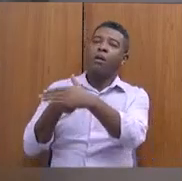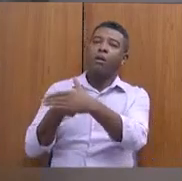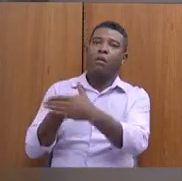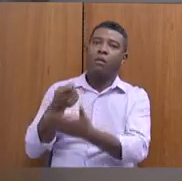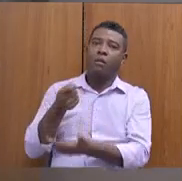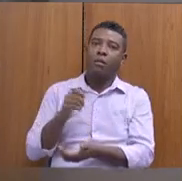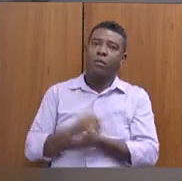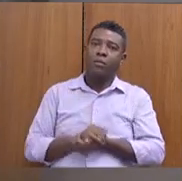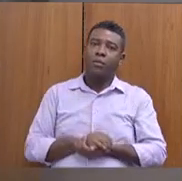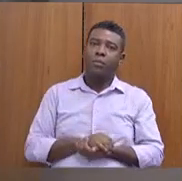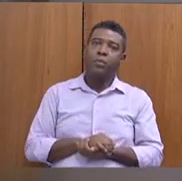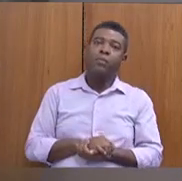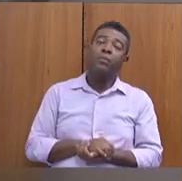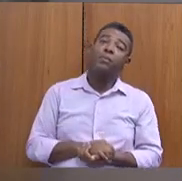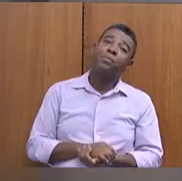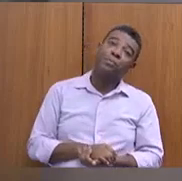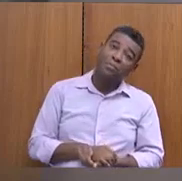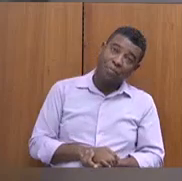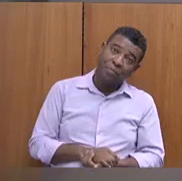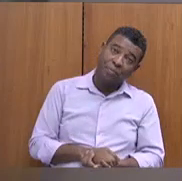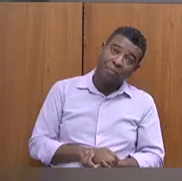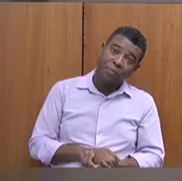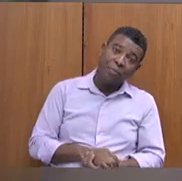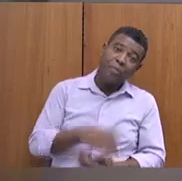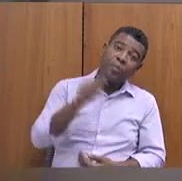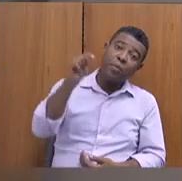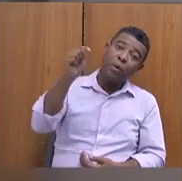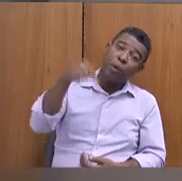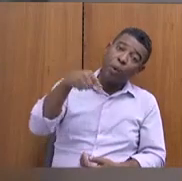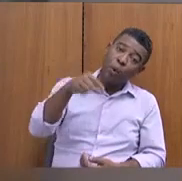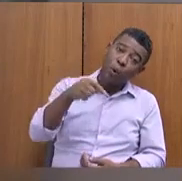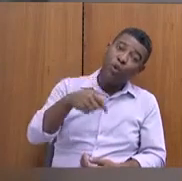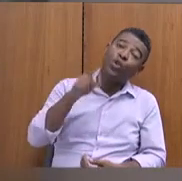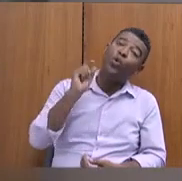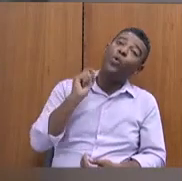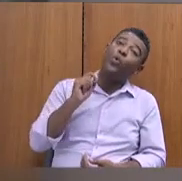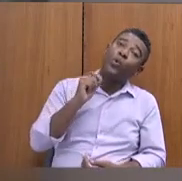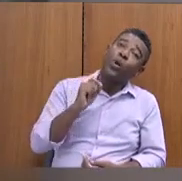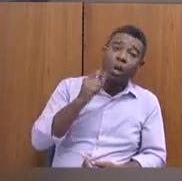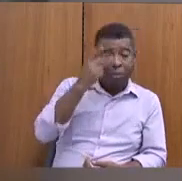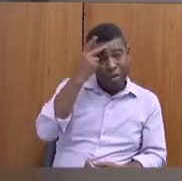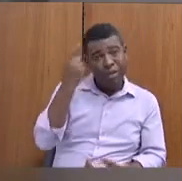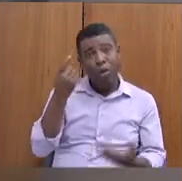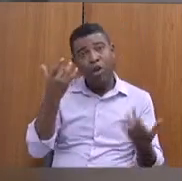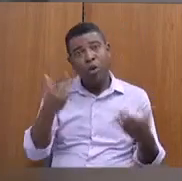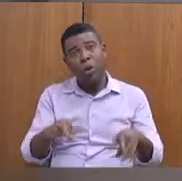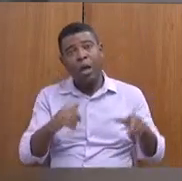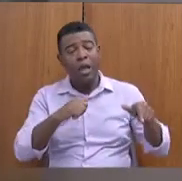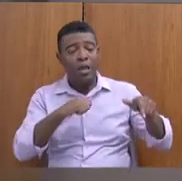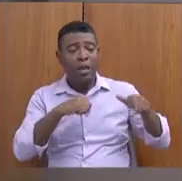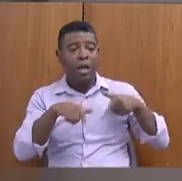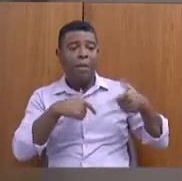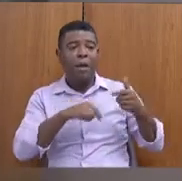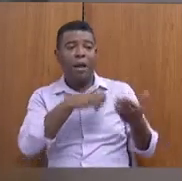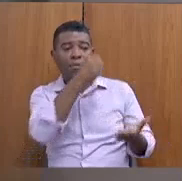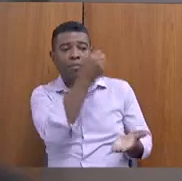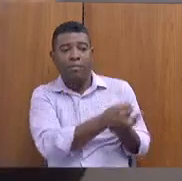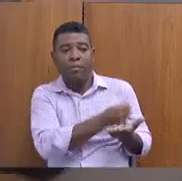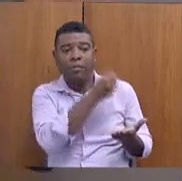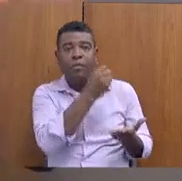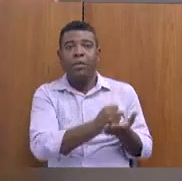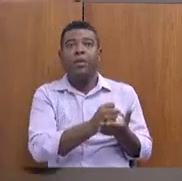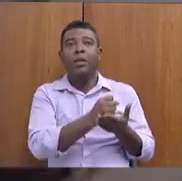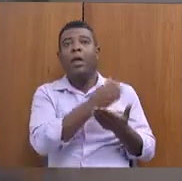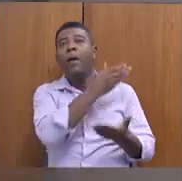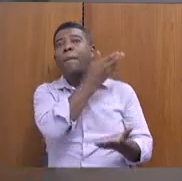é comum hoje a questão das pessoas que não querem trabalhar registrado porque perde auxílio emergencial. Na